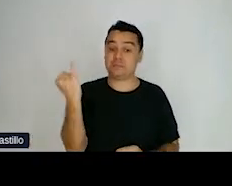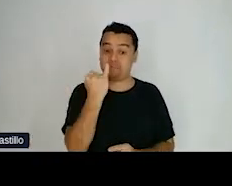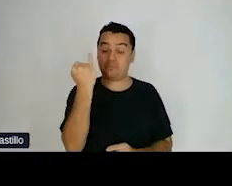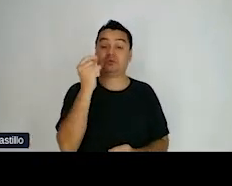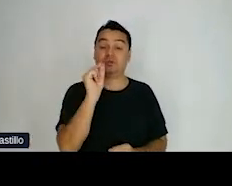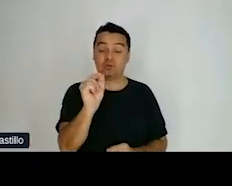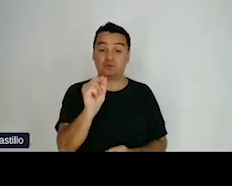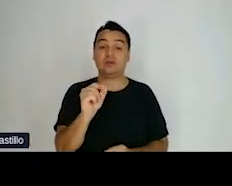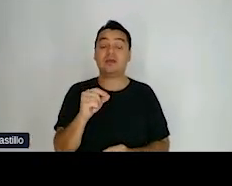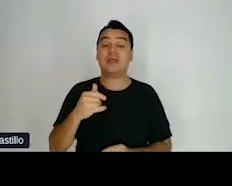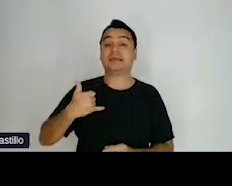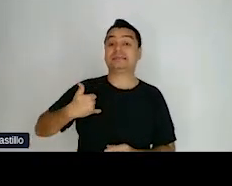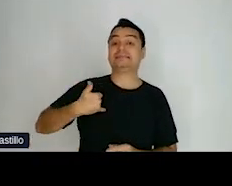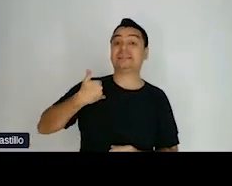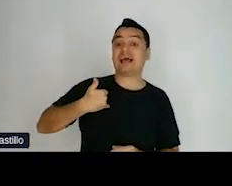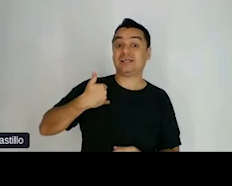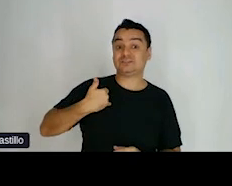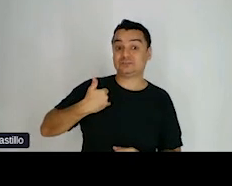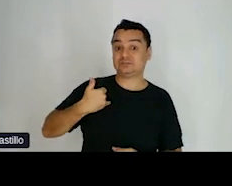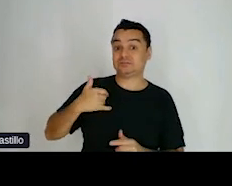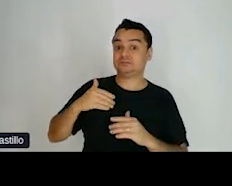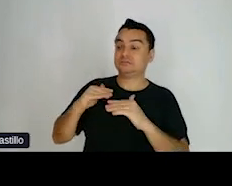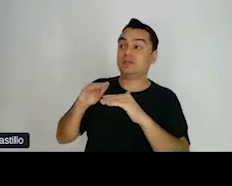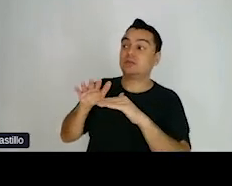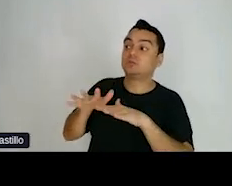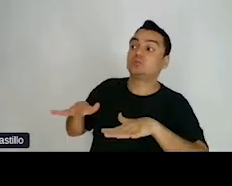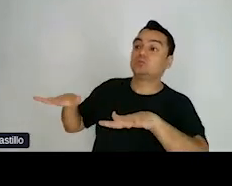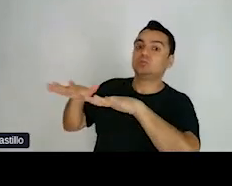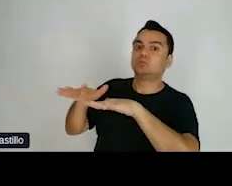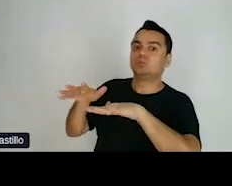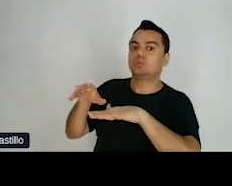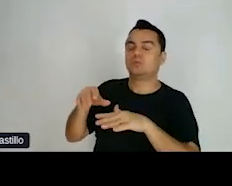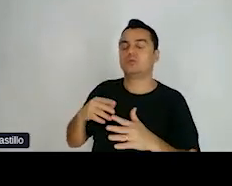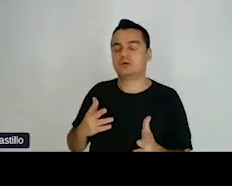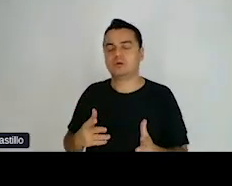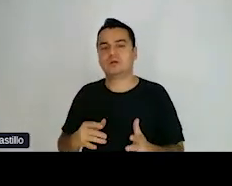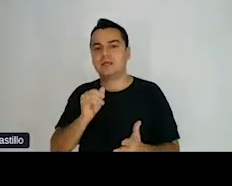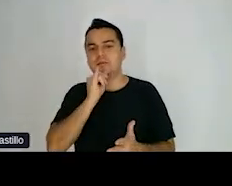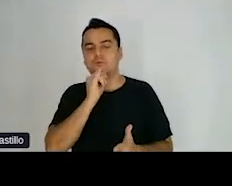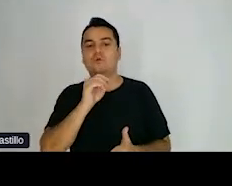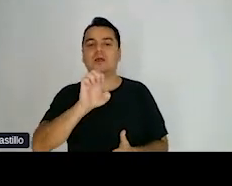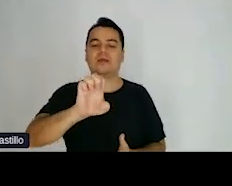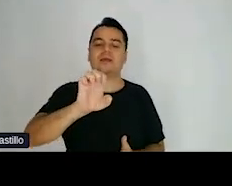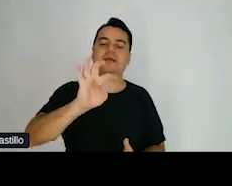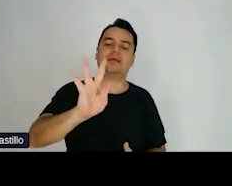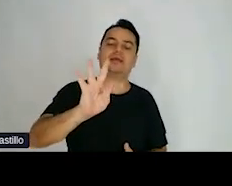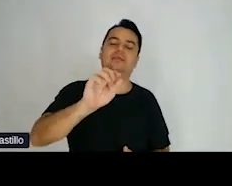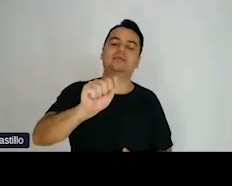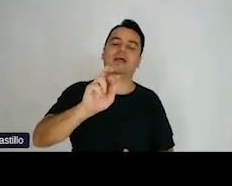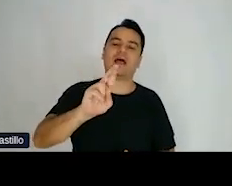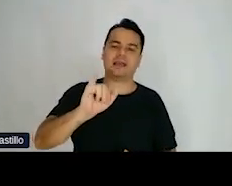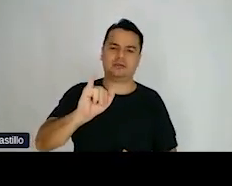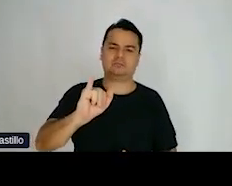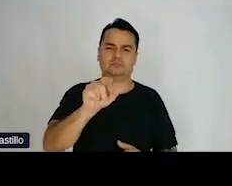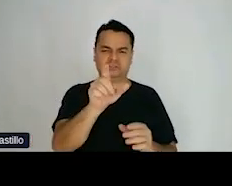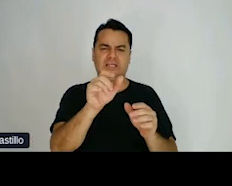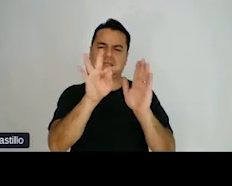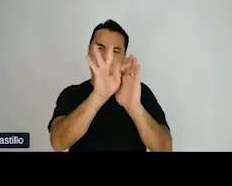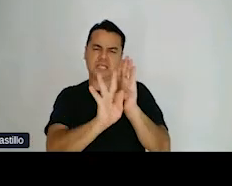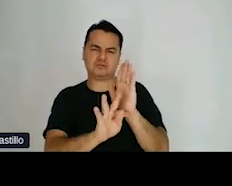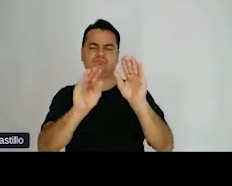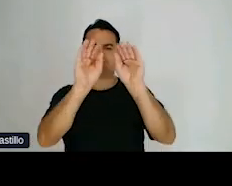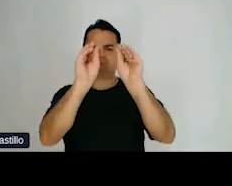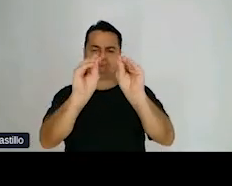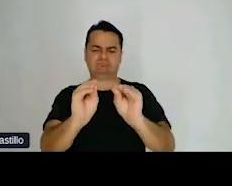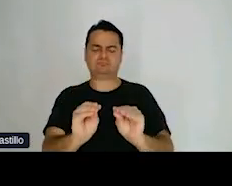mais complexo do que falar, por exemplo, considere a faixa etária dos usuários. Entende? O fato